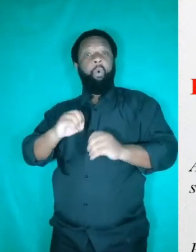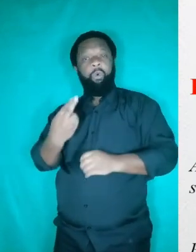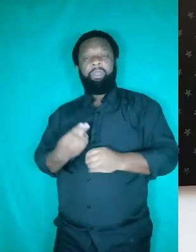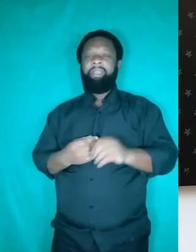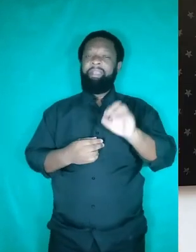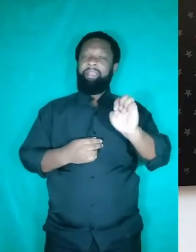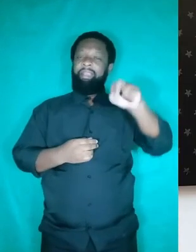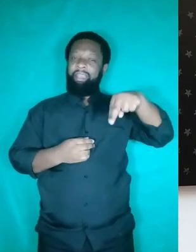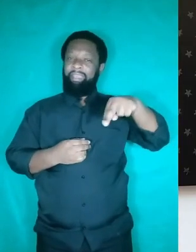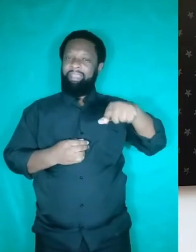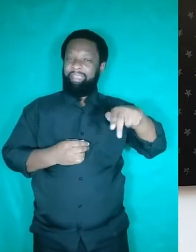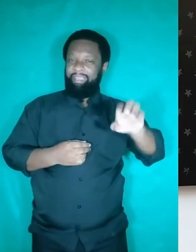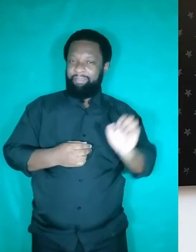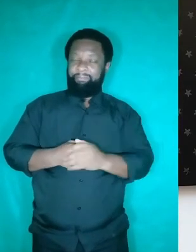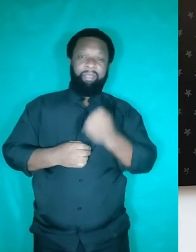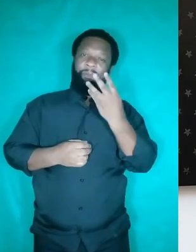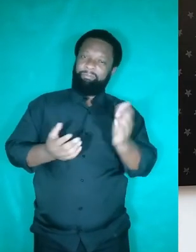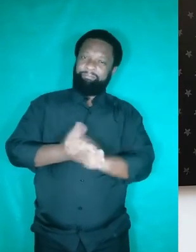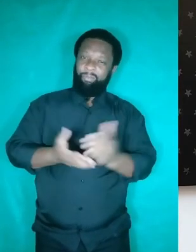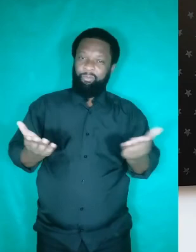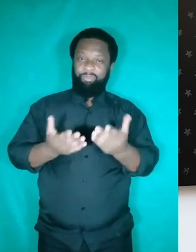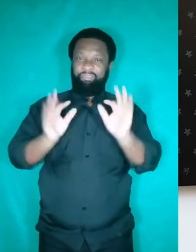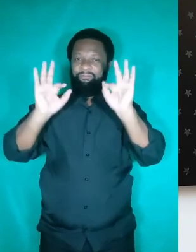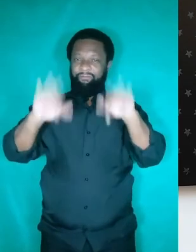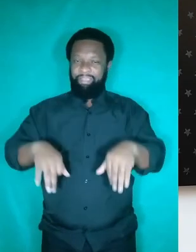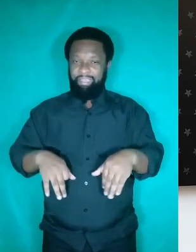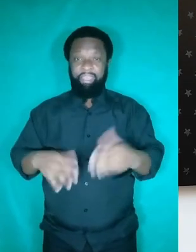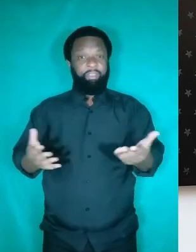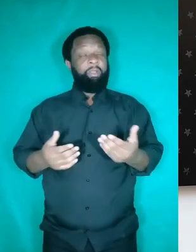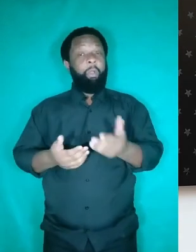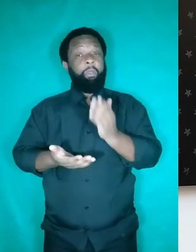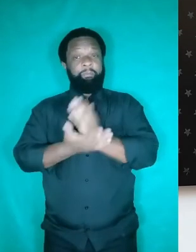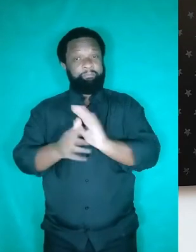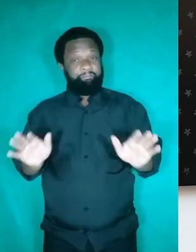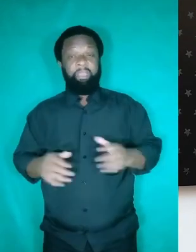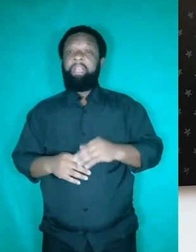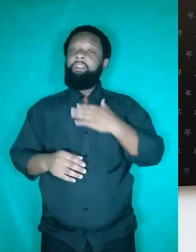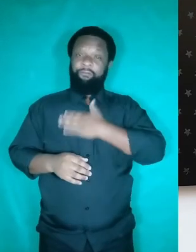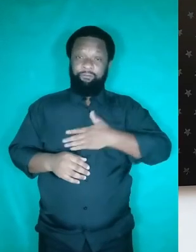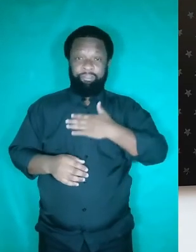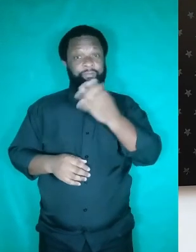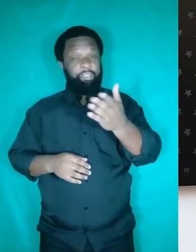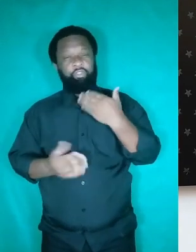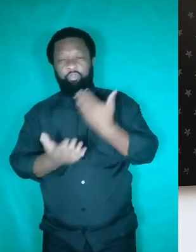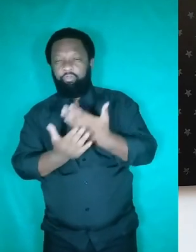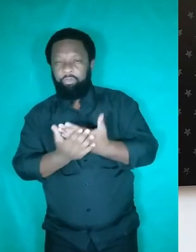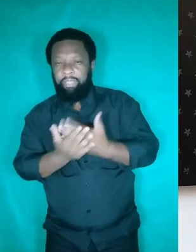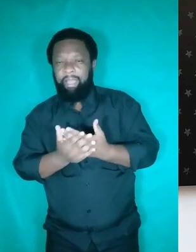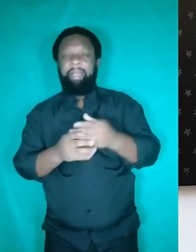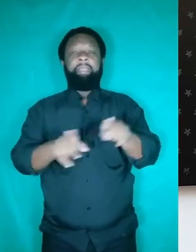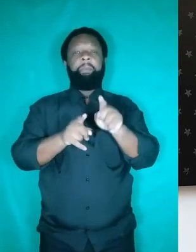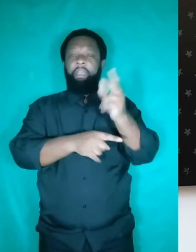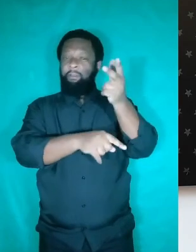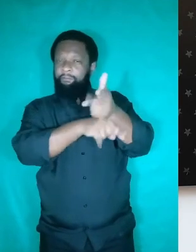Certo? Bom, gente, foi isso. Vou ficando por aqui. Espero que vocês continuem estudando. Assistam aos